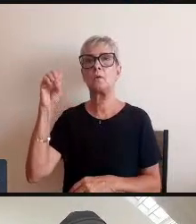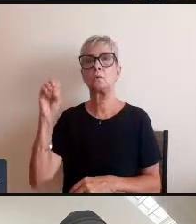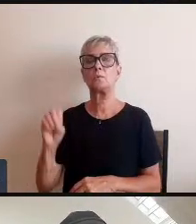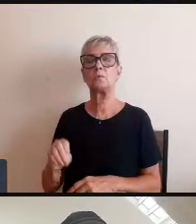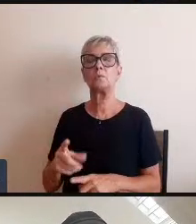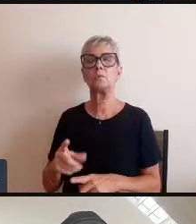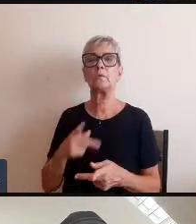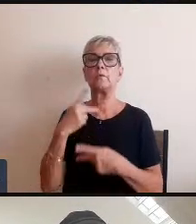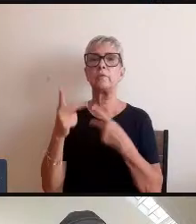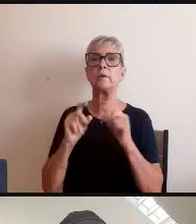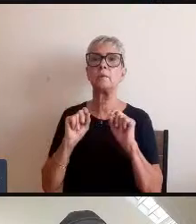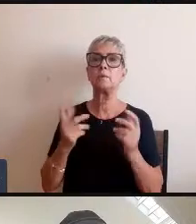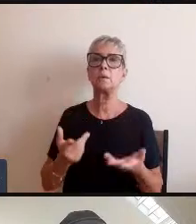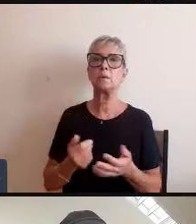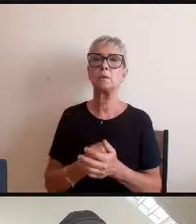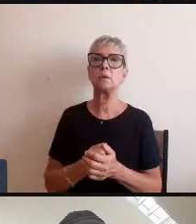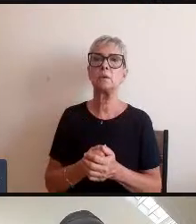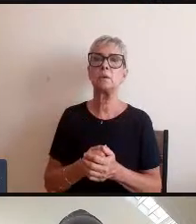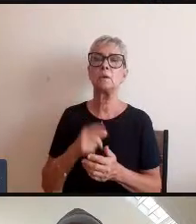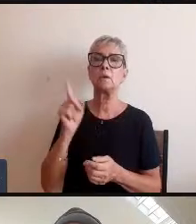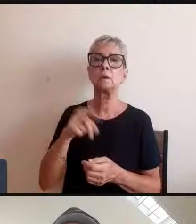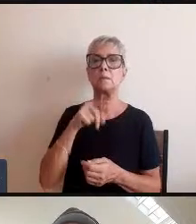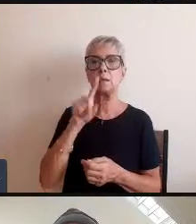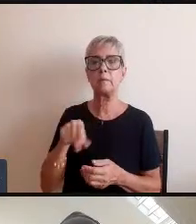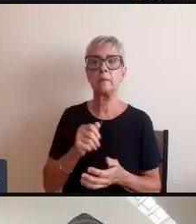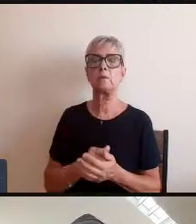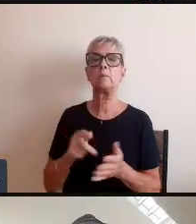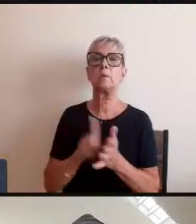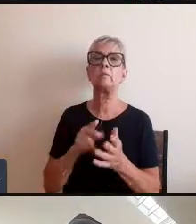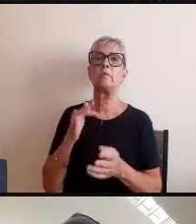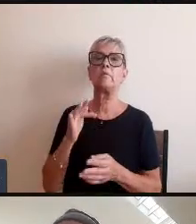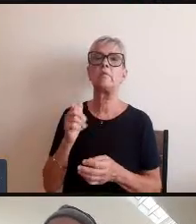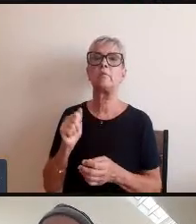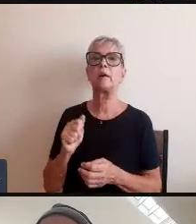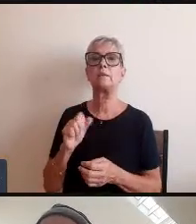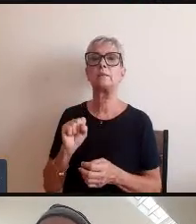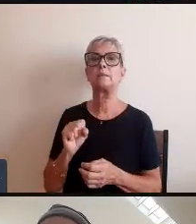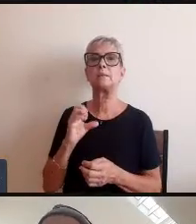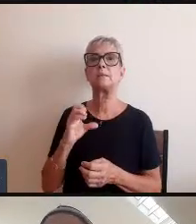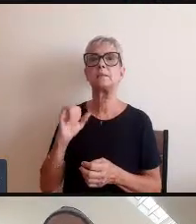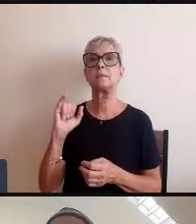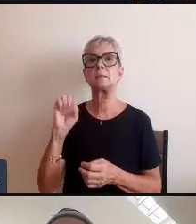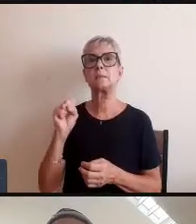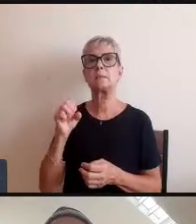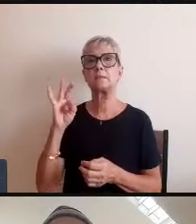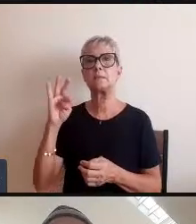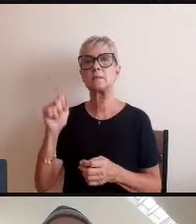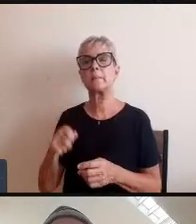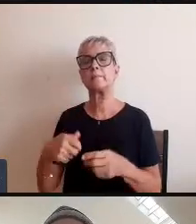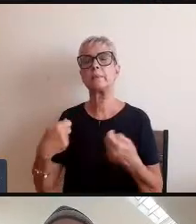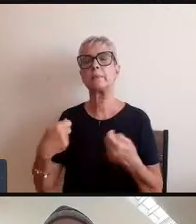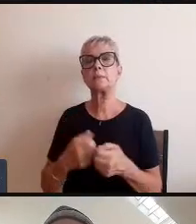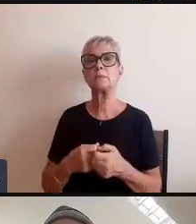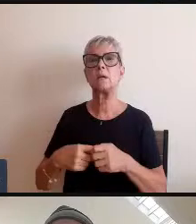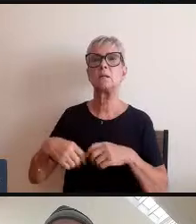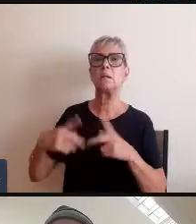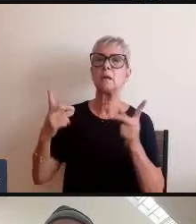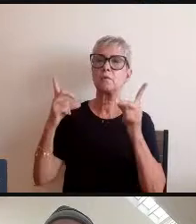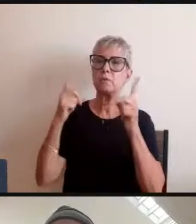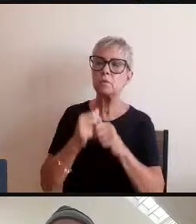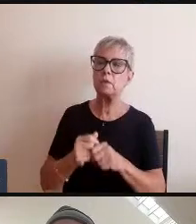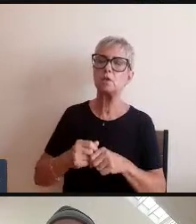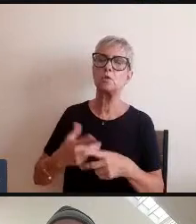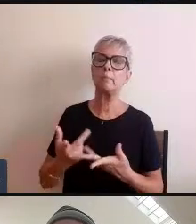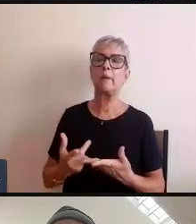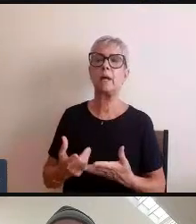que o cancelamento é fascista e que a gente precisa do conflito para praticar a democracia quando a gente